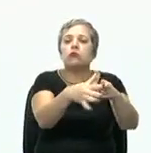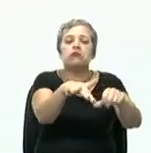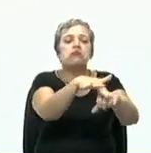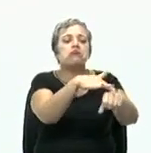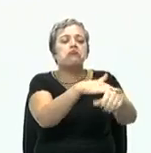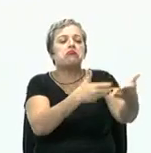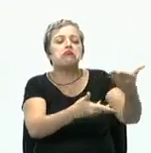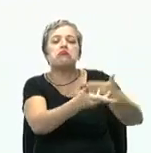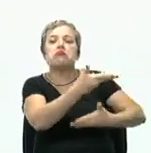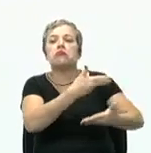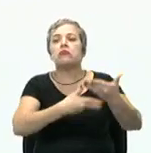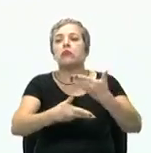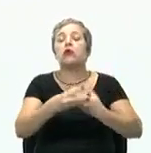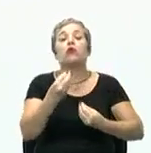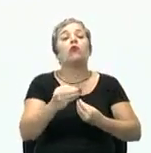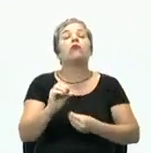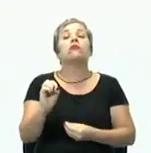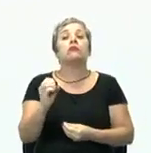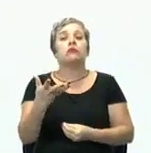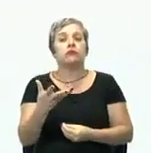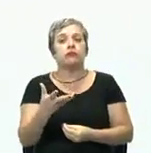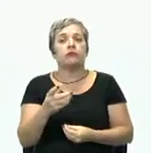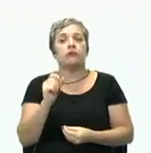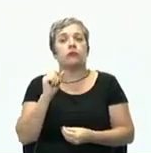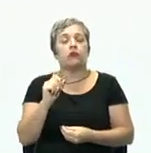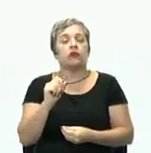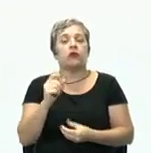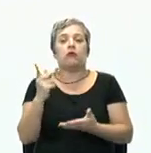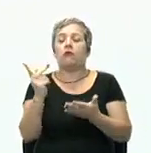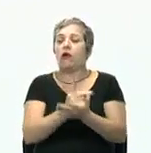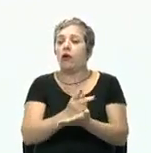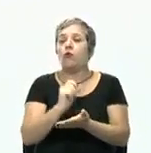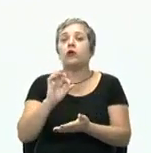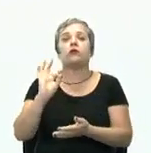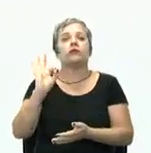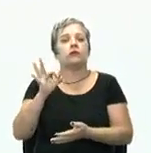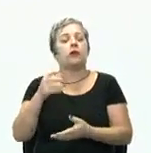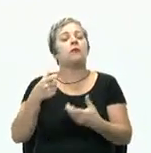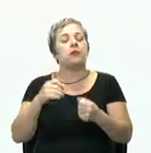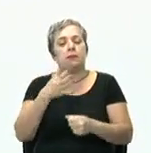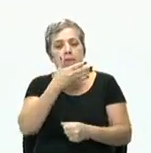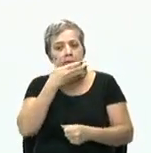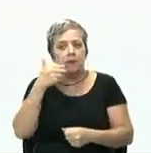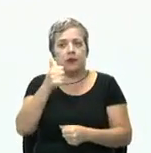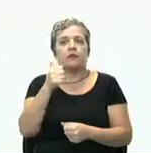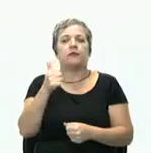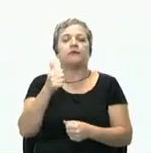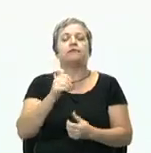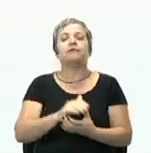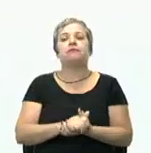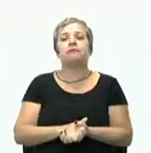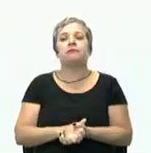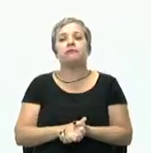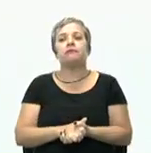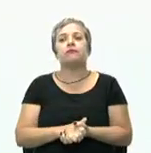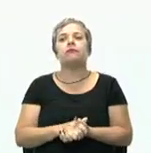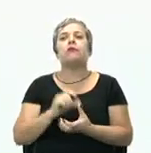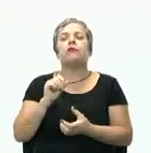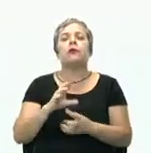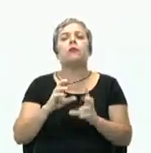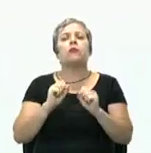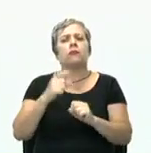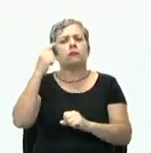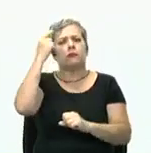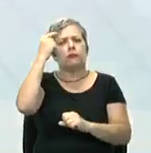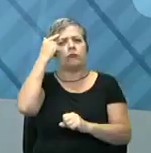falando como foi feito, o que não deu certo e o que precisa ser feito. Então, o que nós podemos